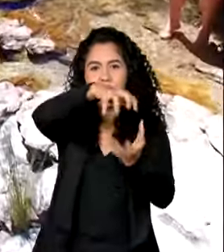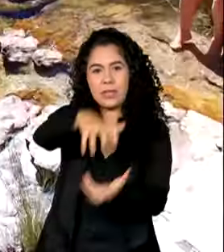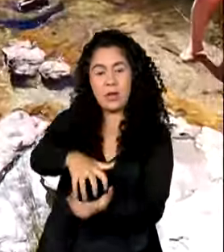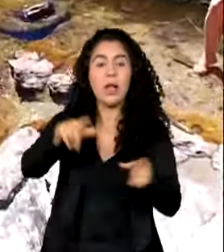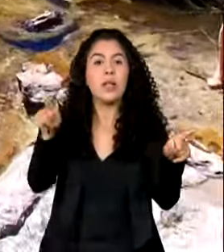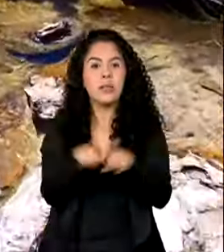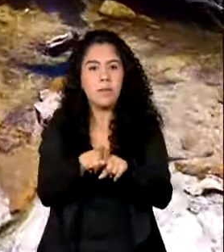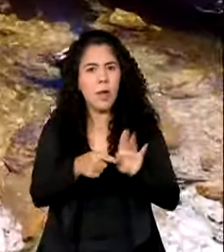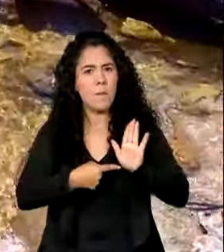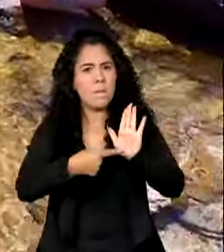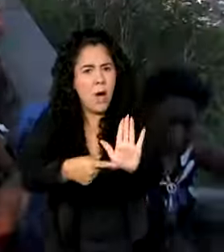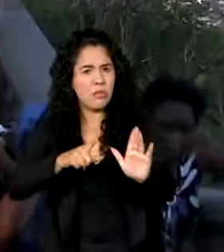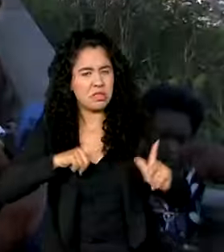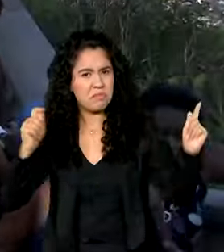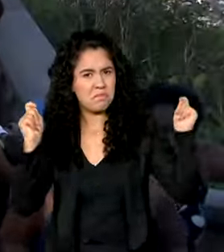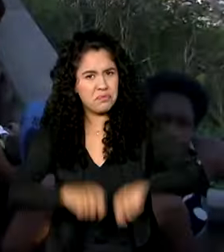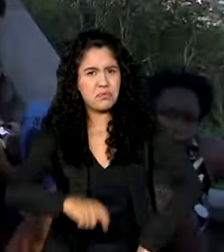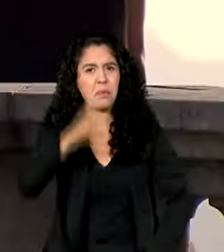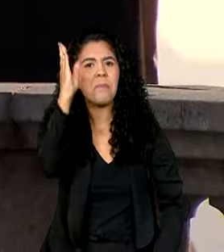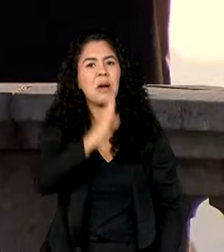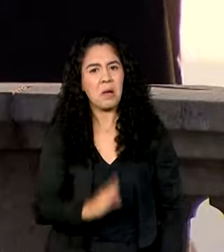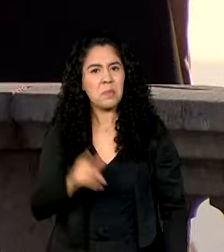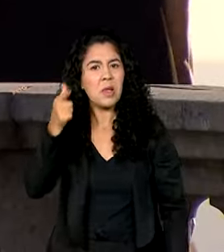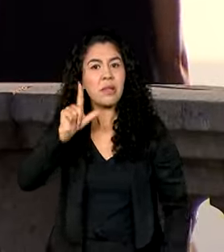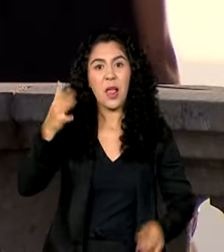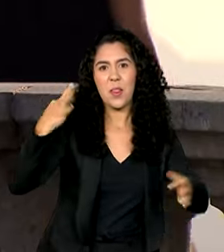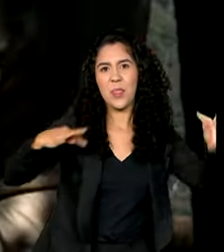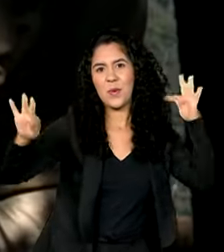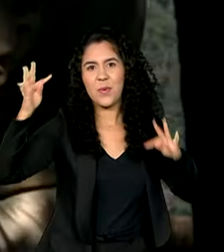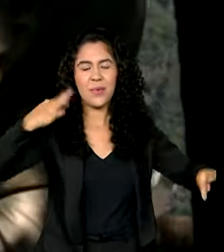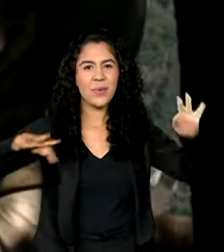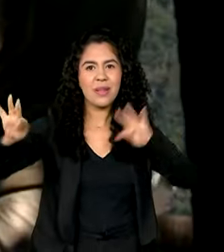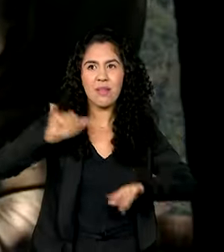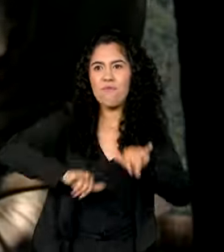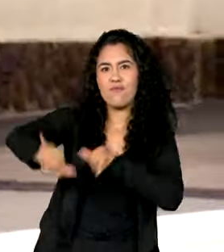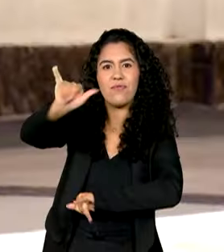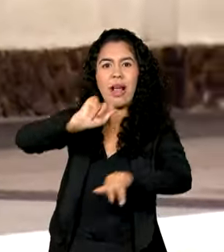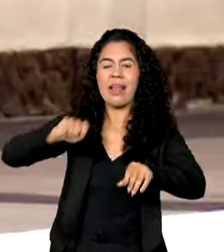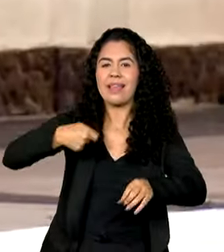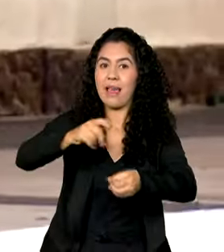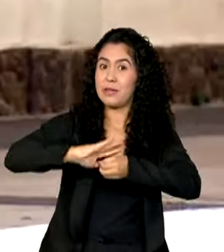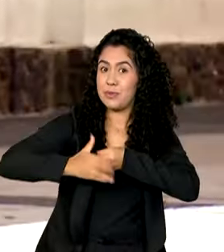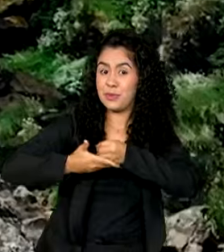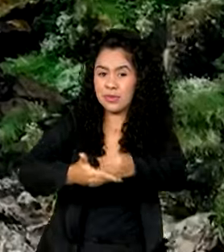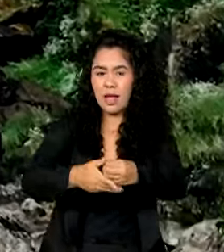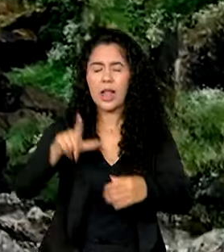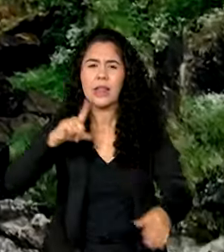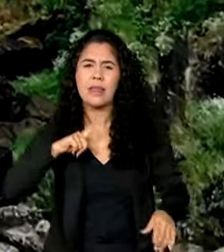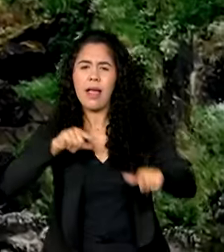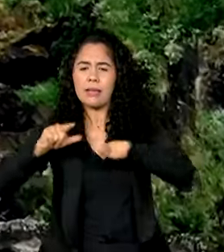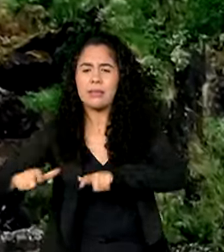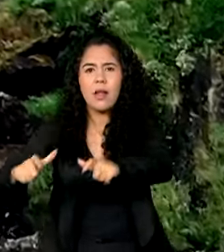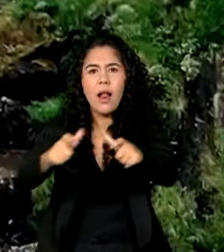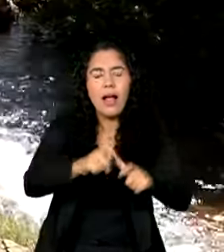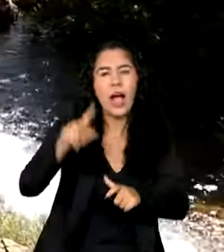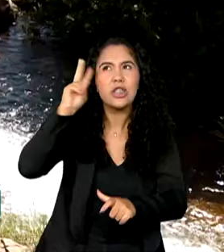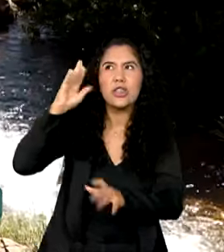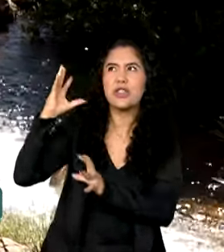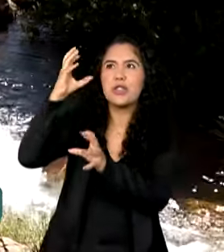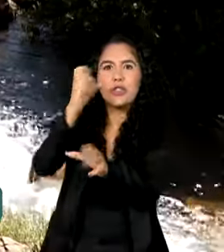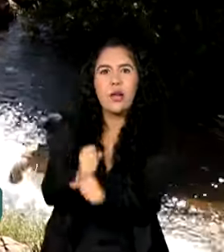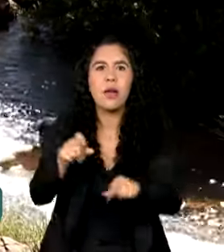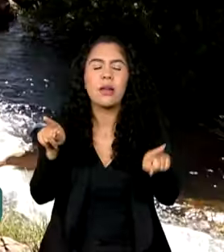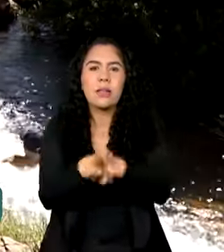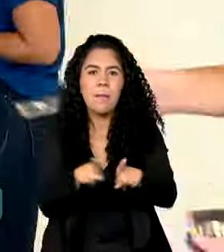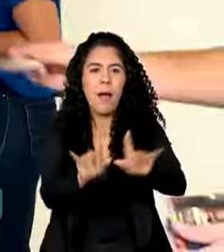reforçam o potencial do país como destino turístico sustentável. As cidades históricas, parques nacionais e